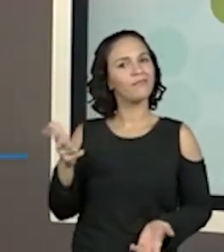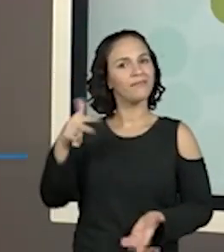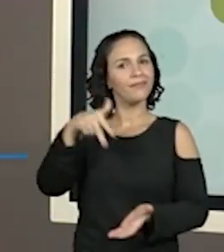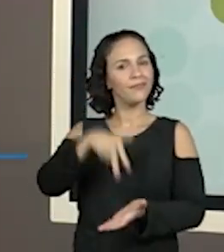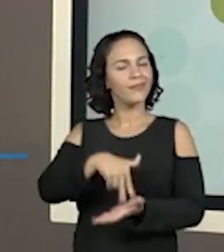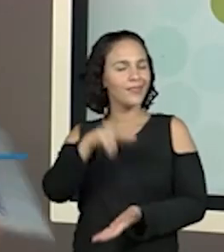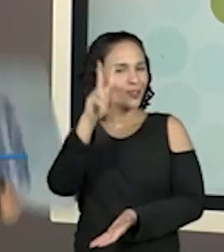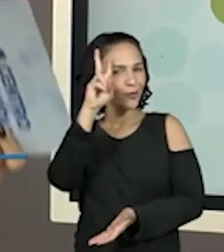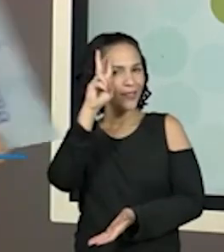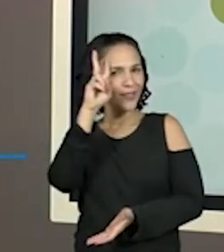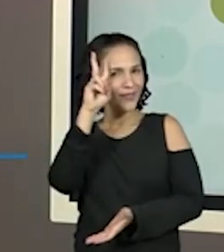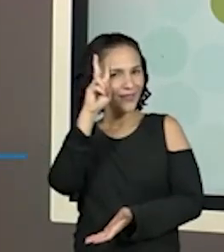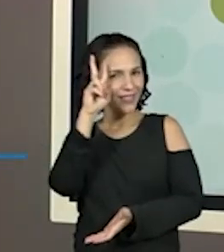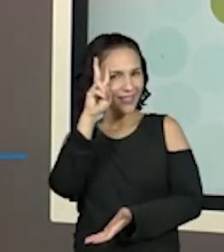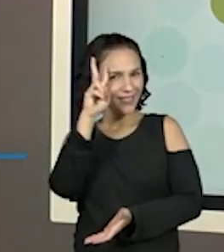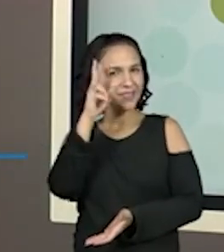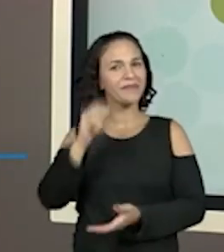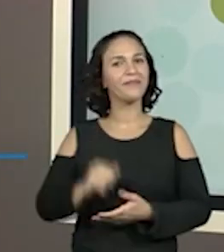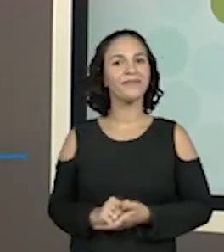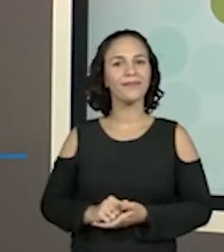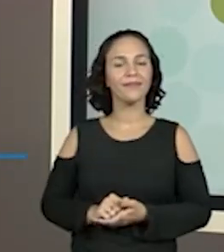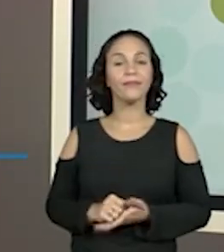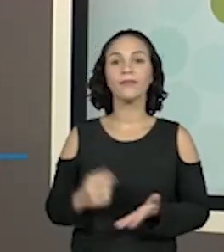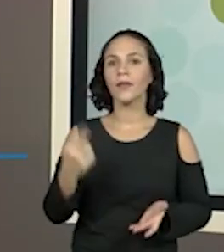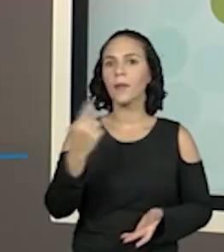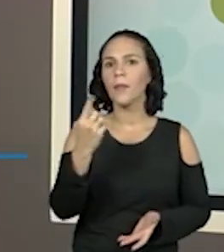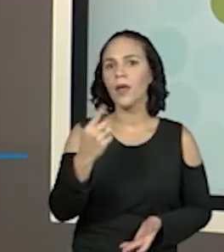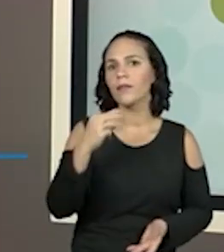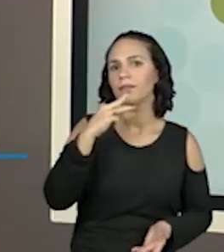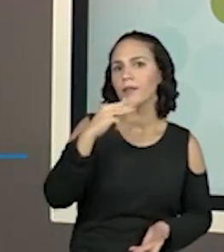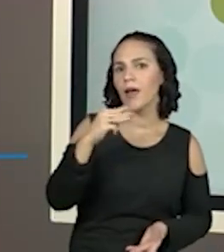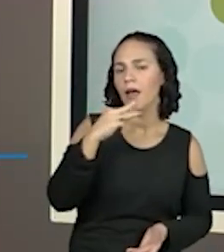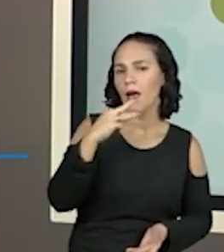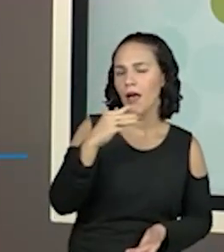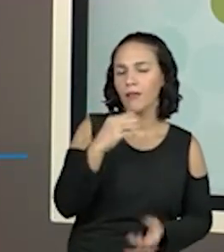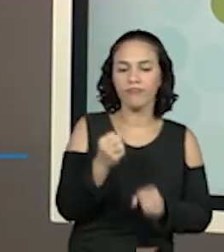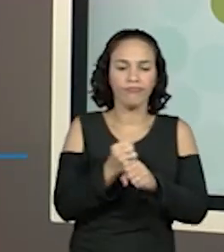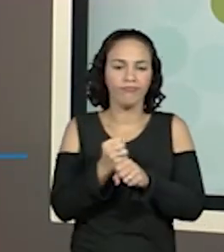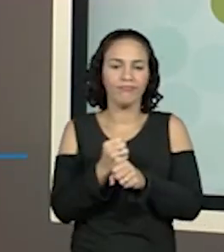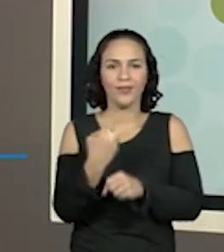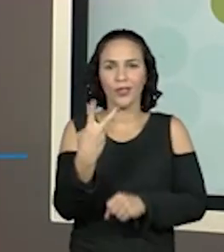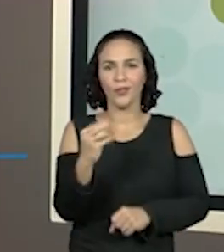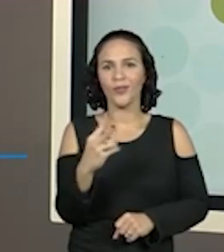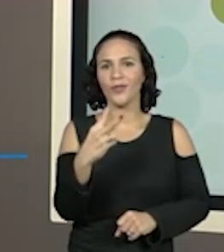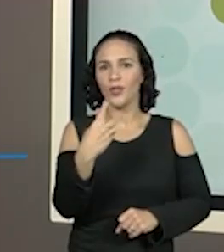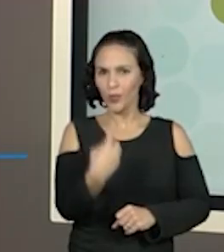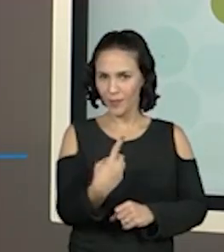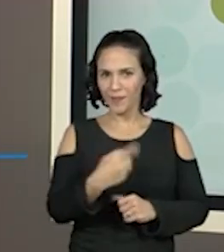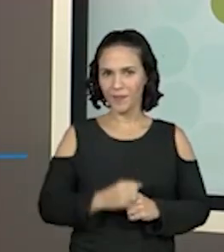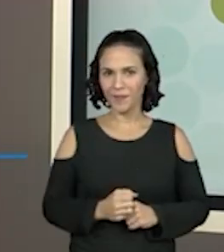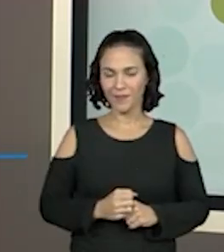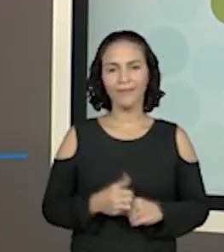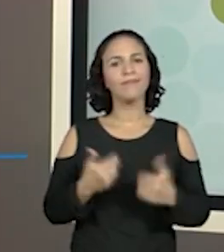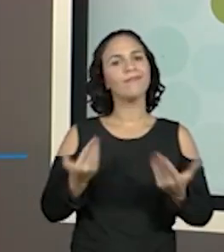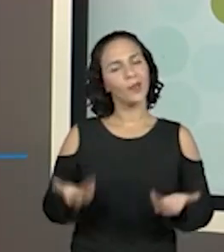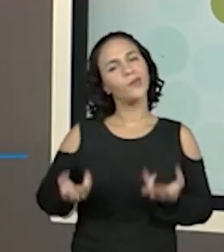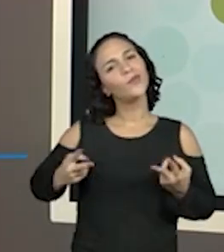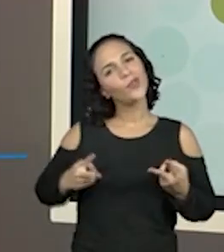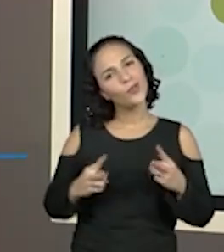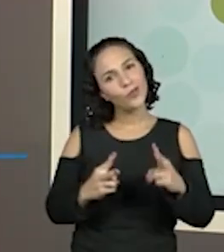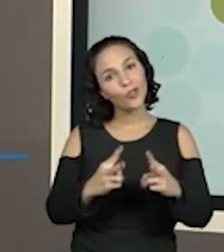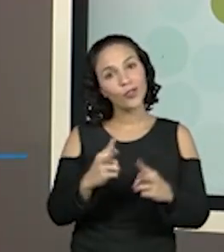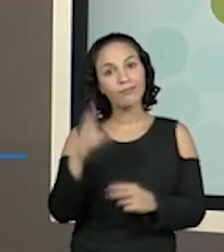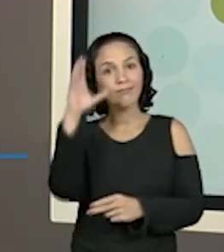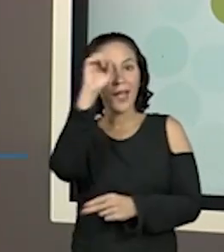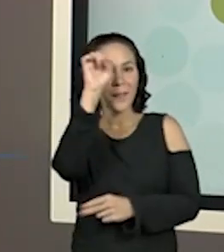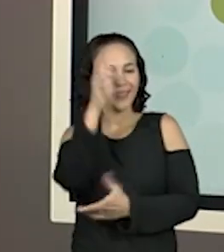segunda-feira, primeiro de março de 2021 e a gente continua na sequência do